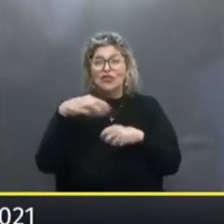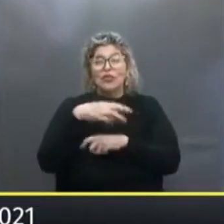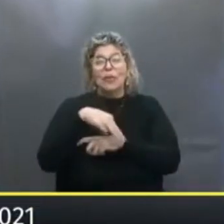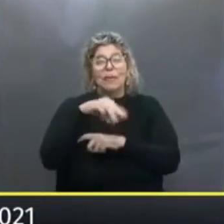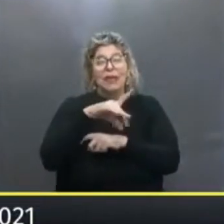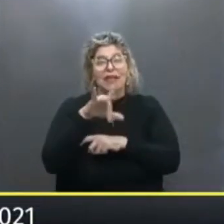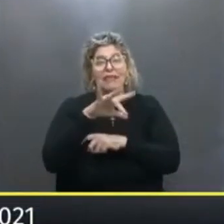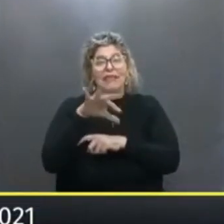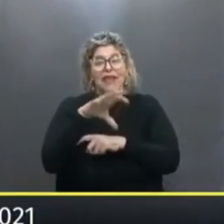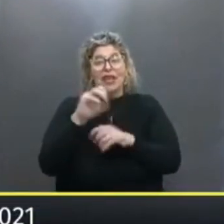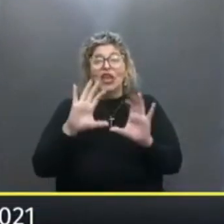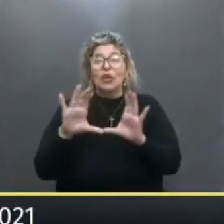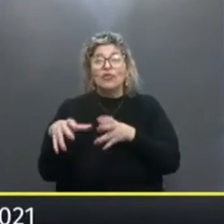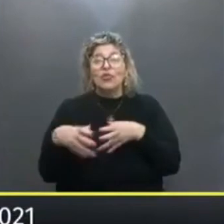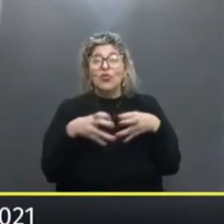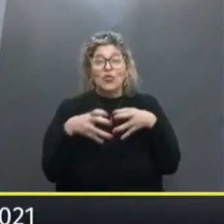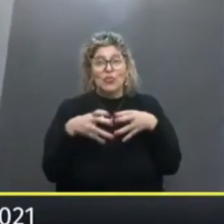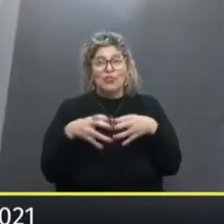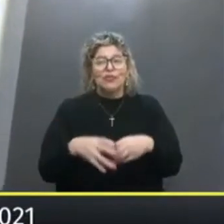equipe